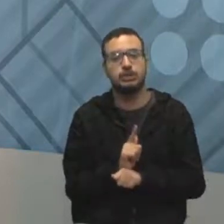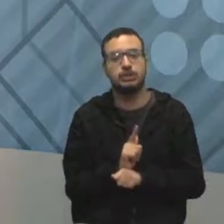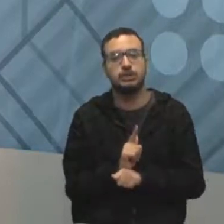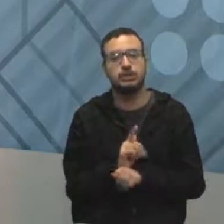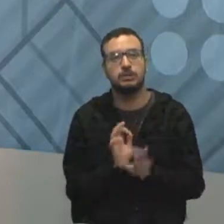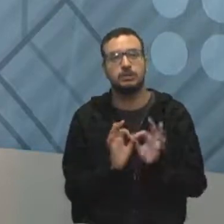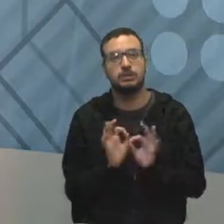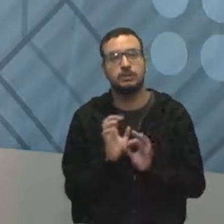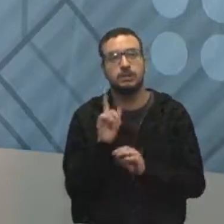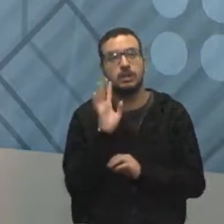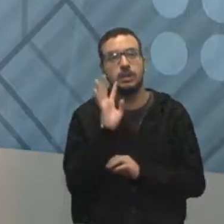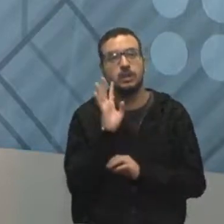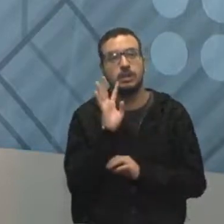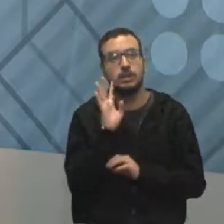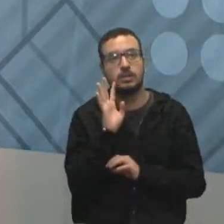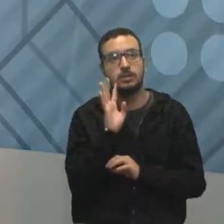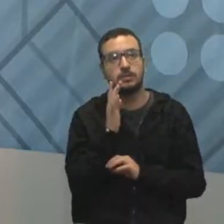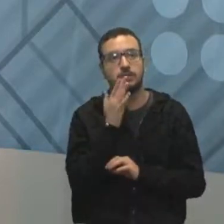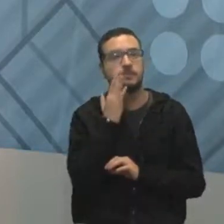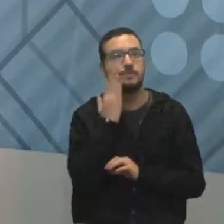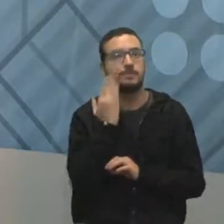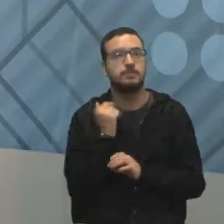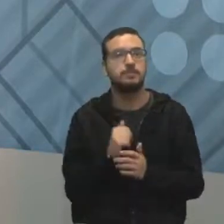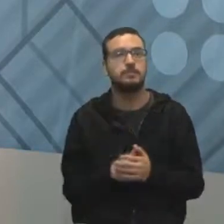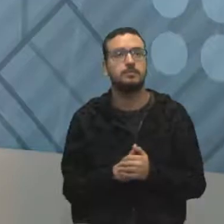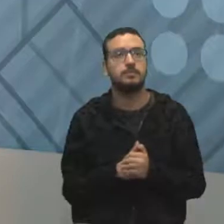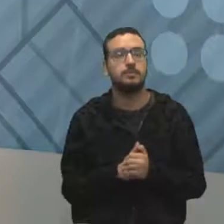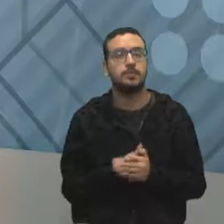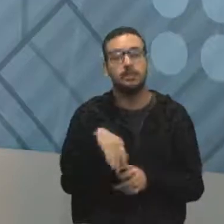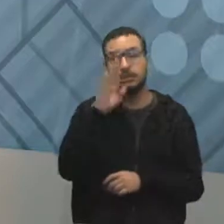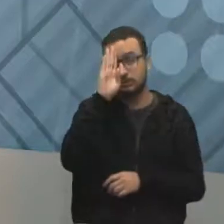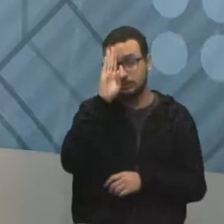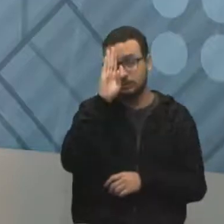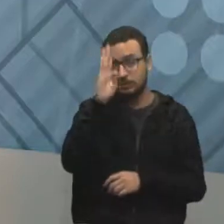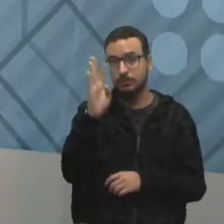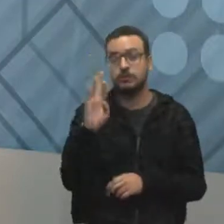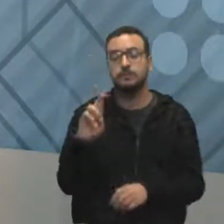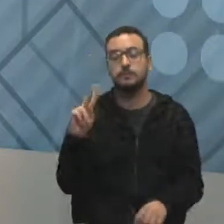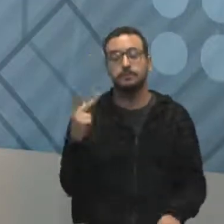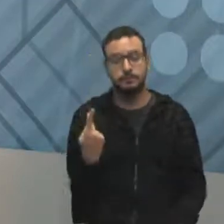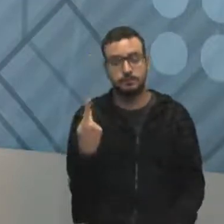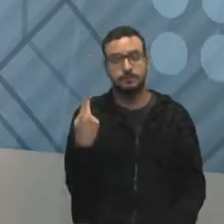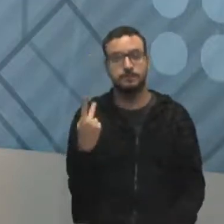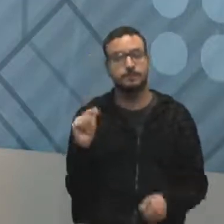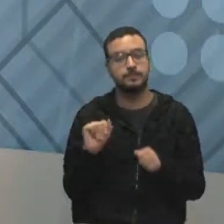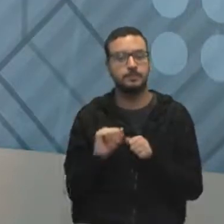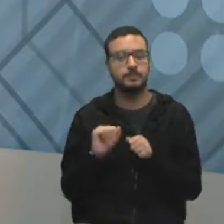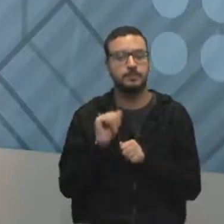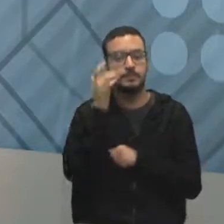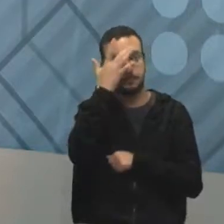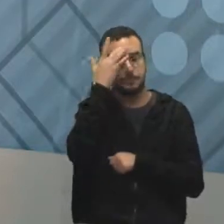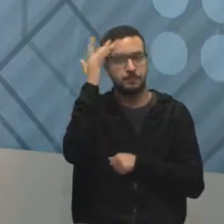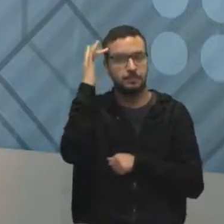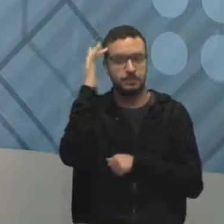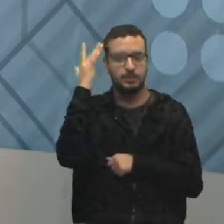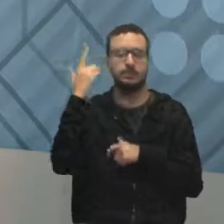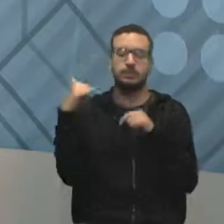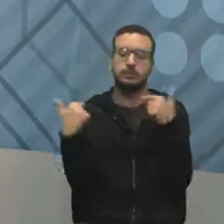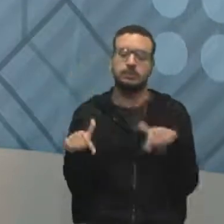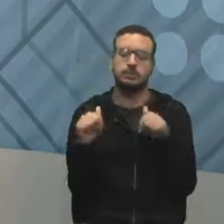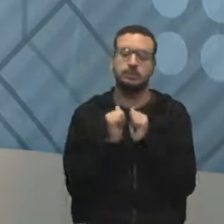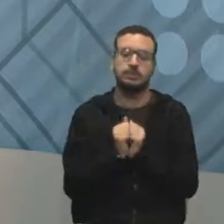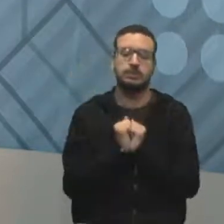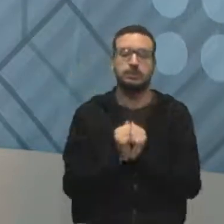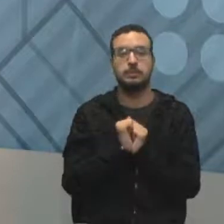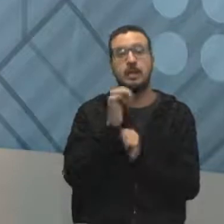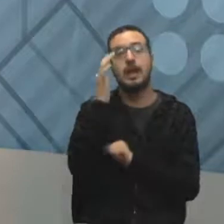com uma boa gestão de recursos humanos. O principal em recursos humanos é fazer com que as pessoas que vão trabalhar com a